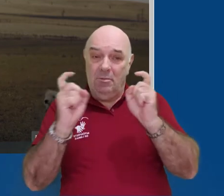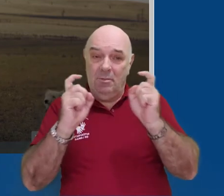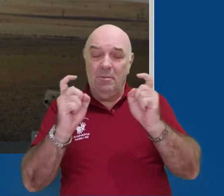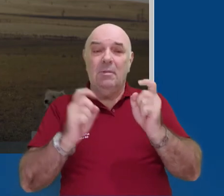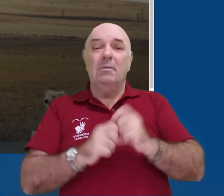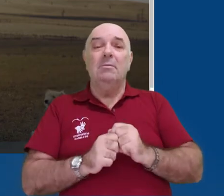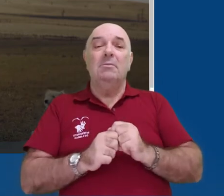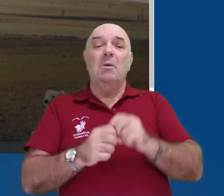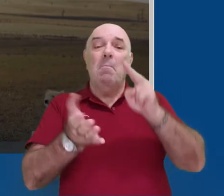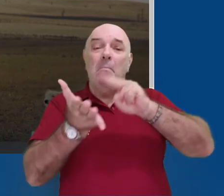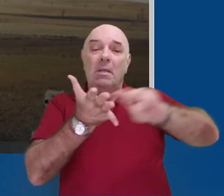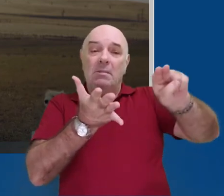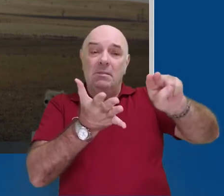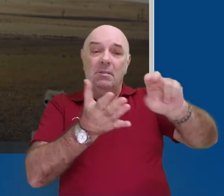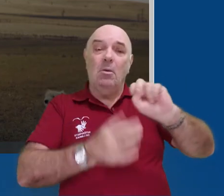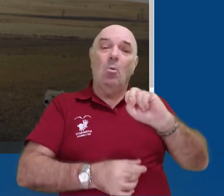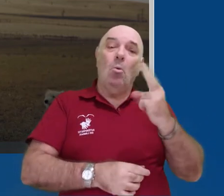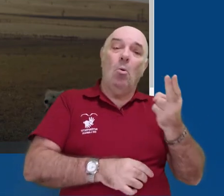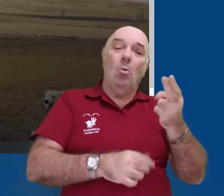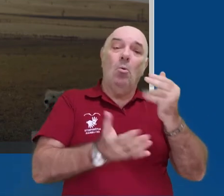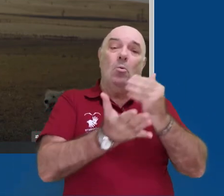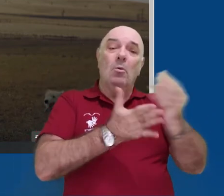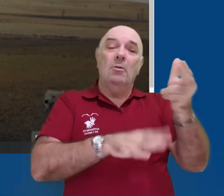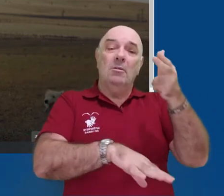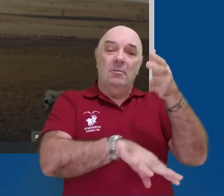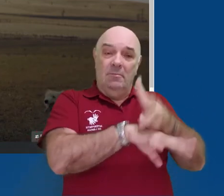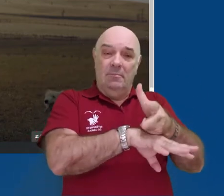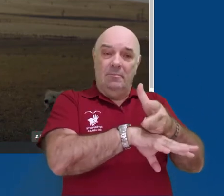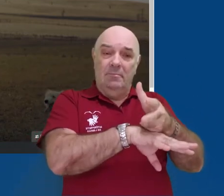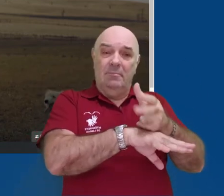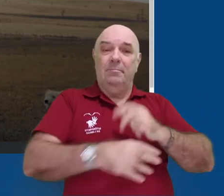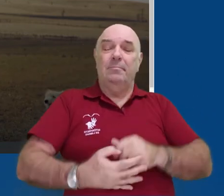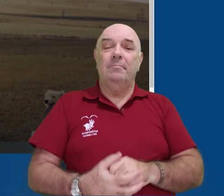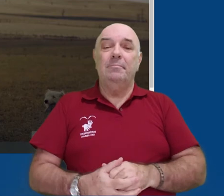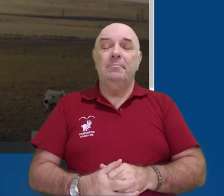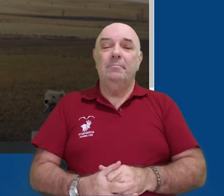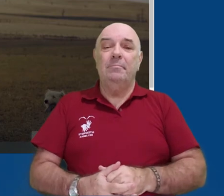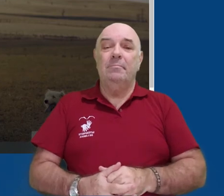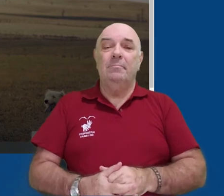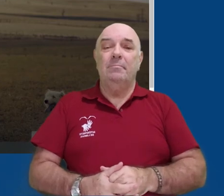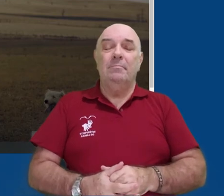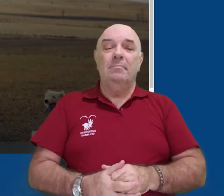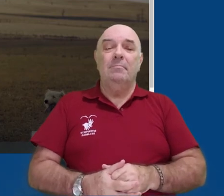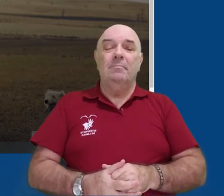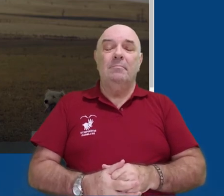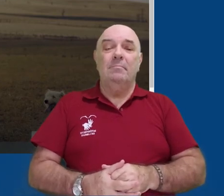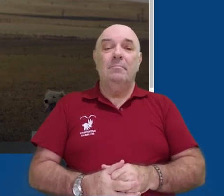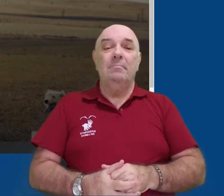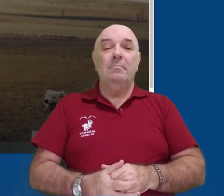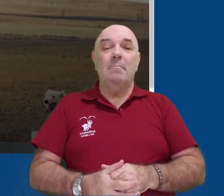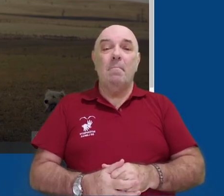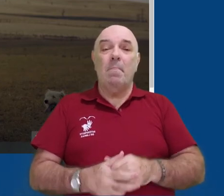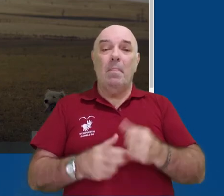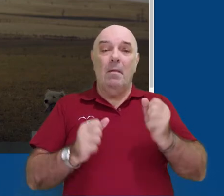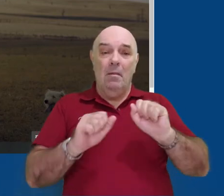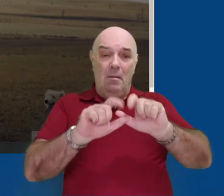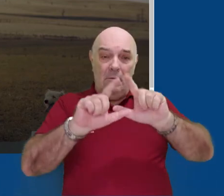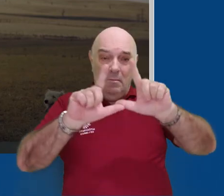agendar um evento, enviar mensagem ou iniciar uma videochamada.